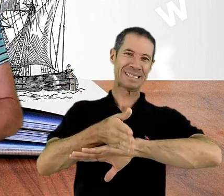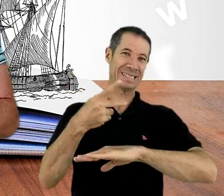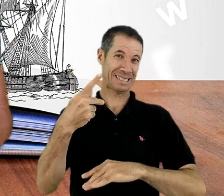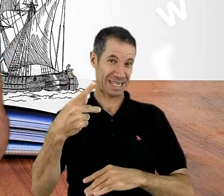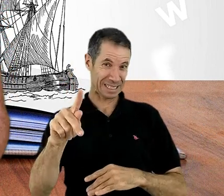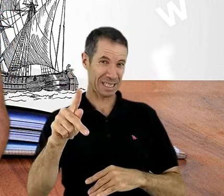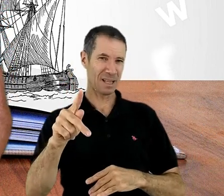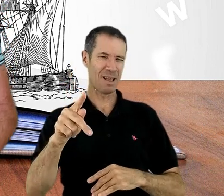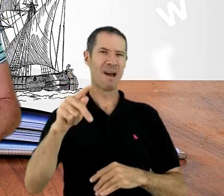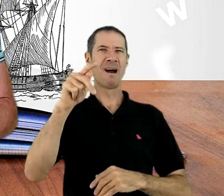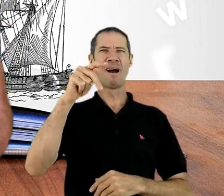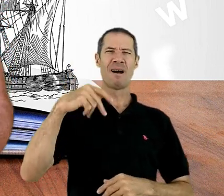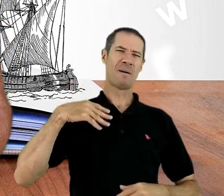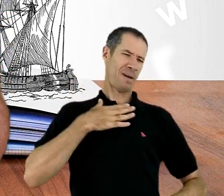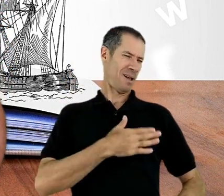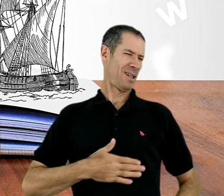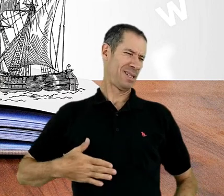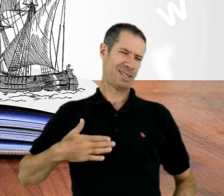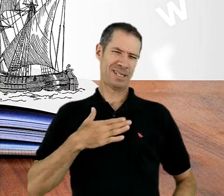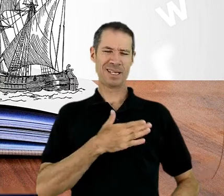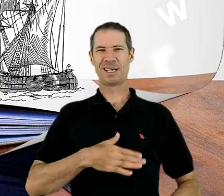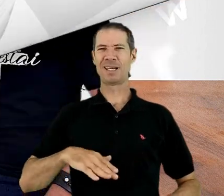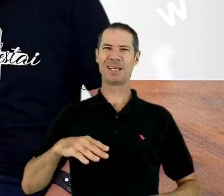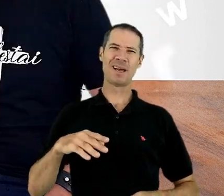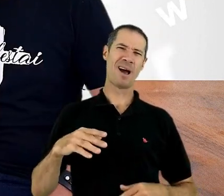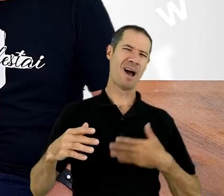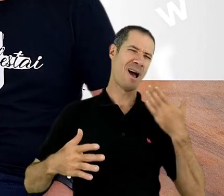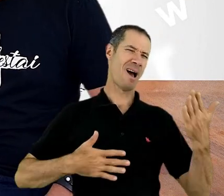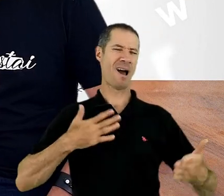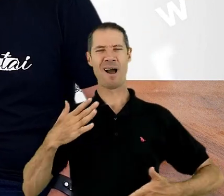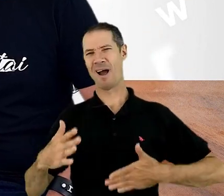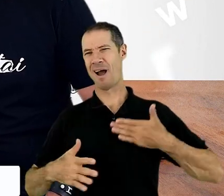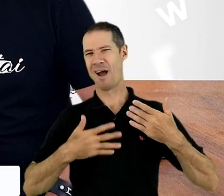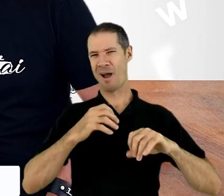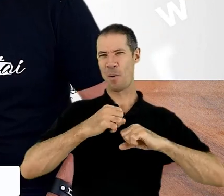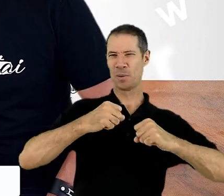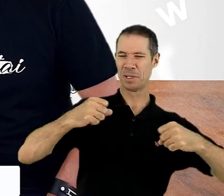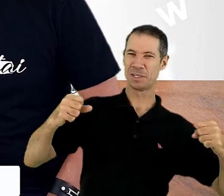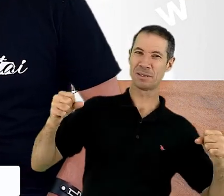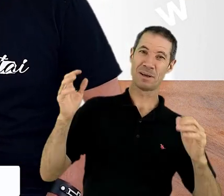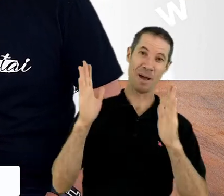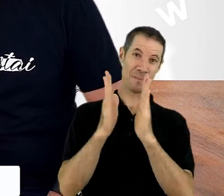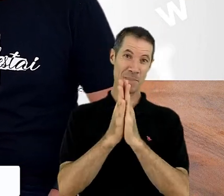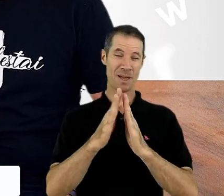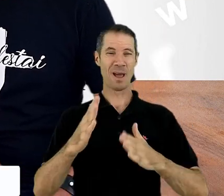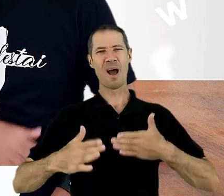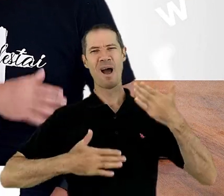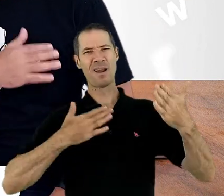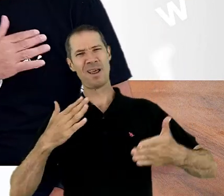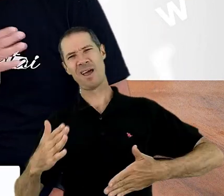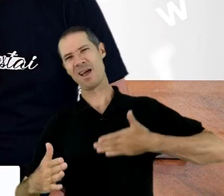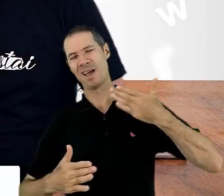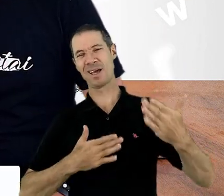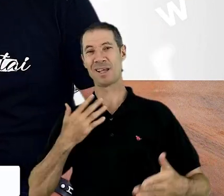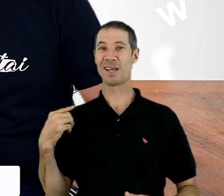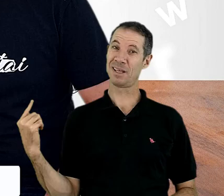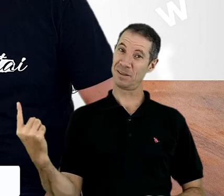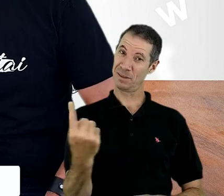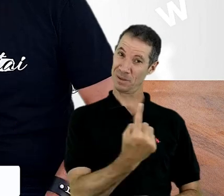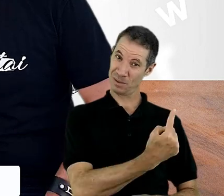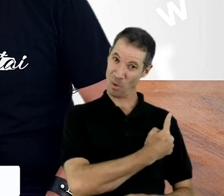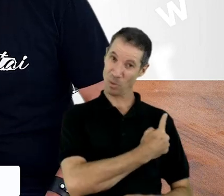alegria muito grande, é uma satisfação, fico grato a Deus. Amém? A alegria é nossa, a gente está